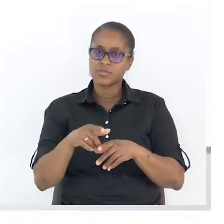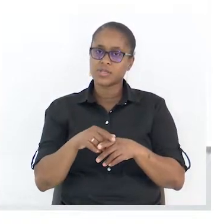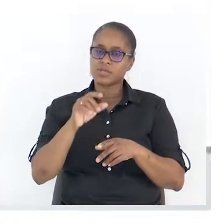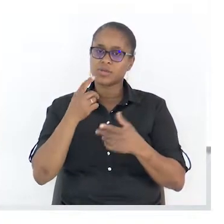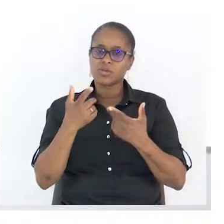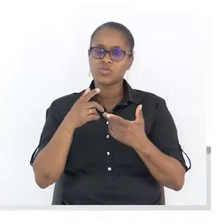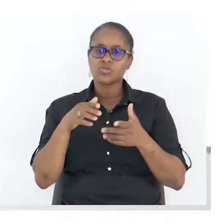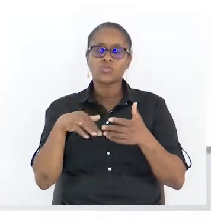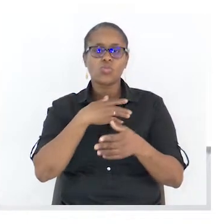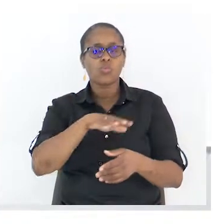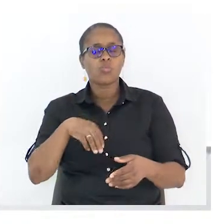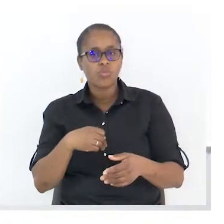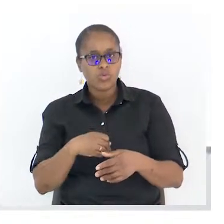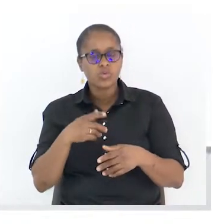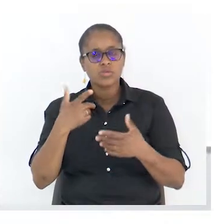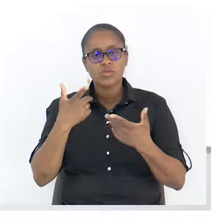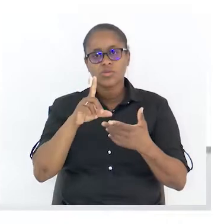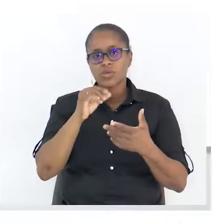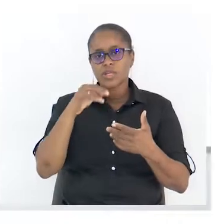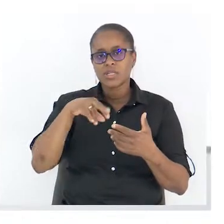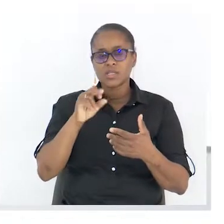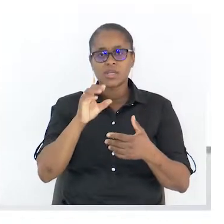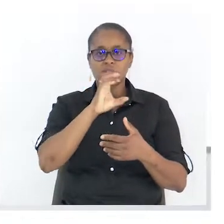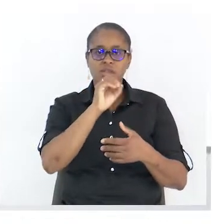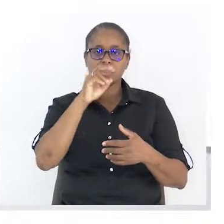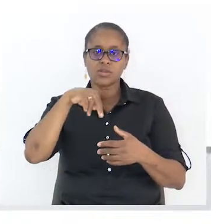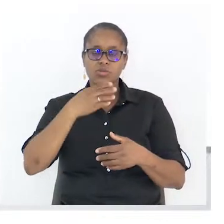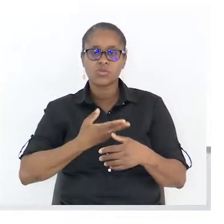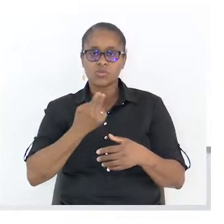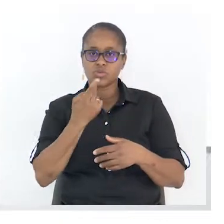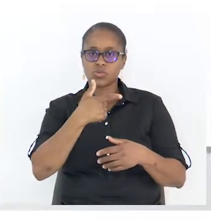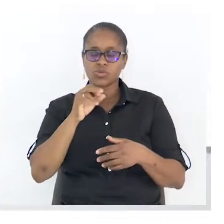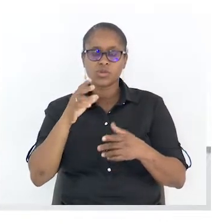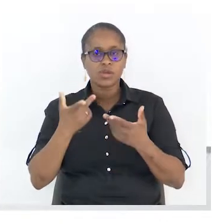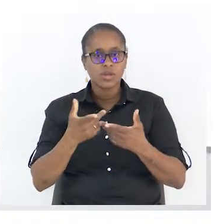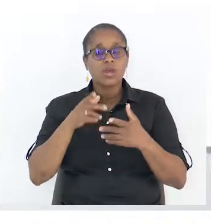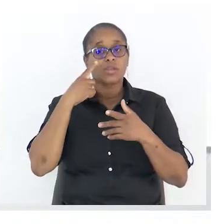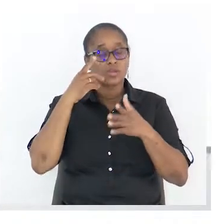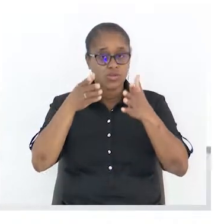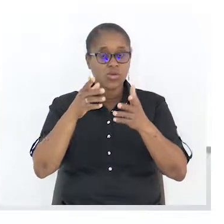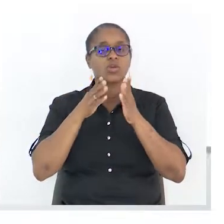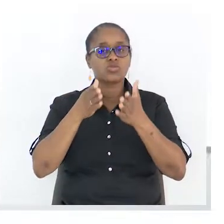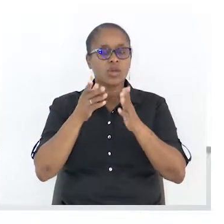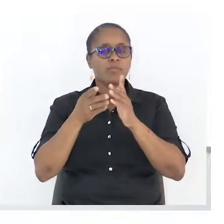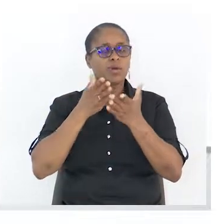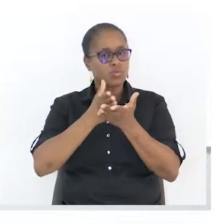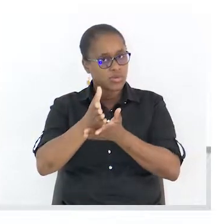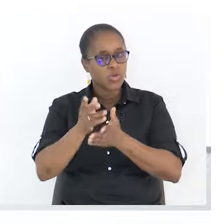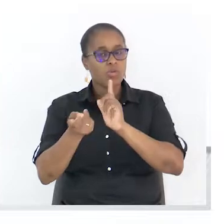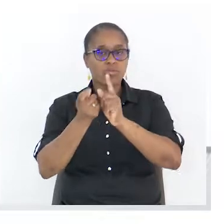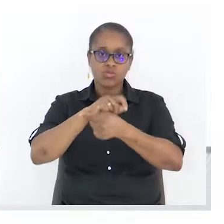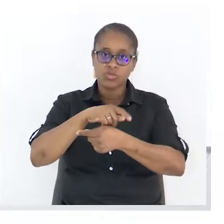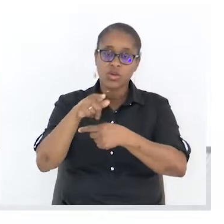conduta moral. Atenção aqui. Contribui para manter ou para modificar uma concepção. Isto é, para